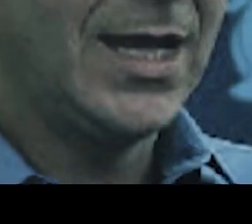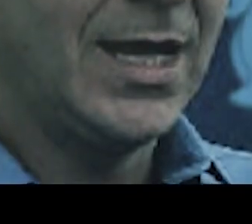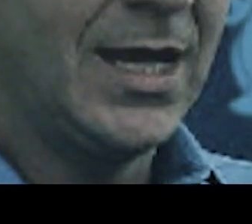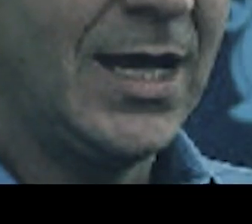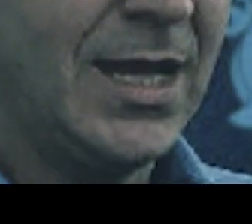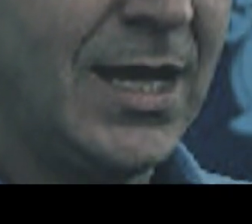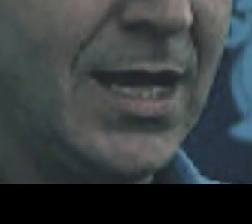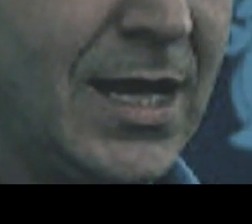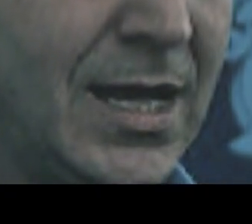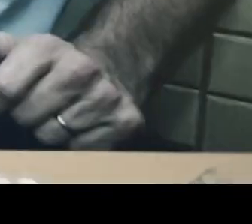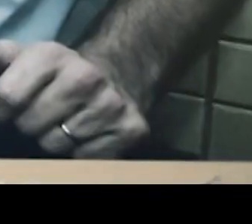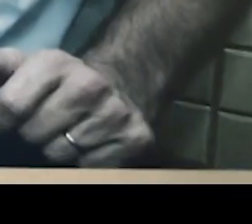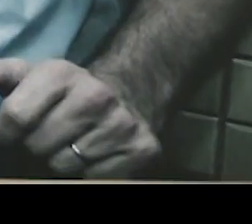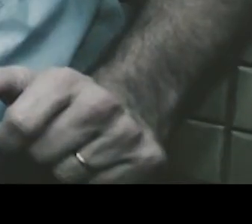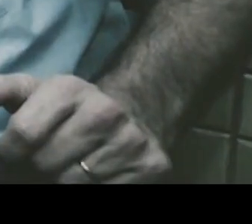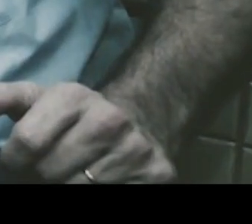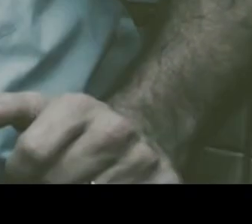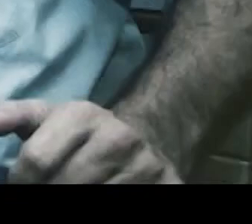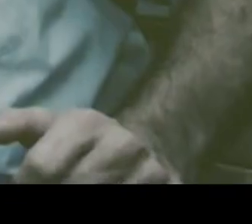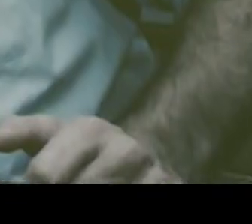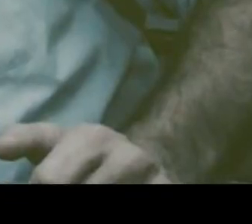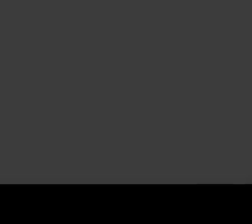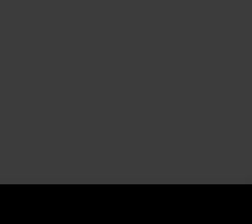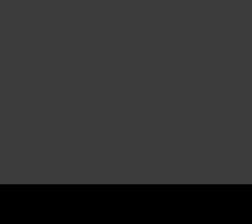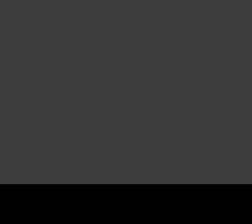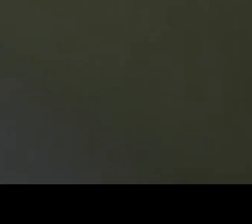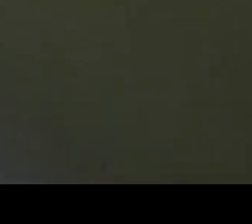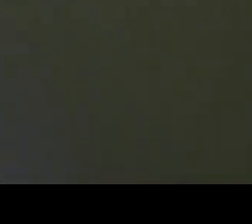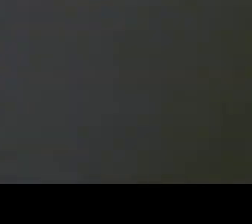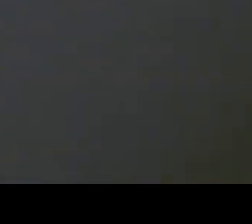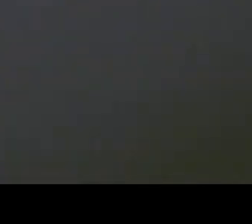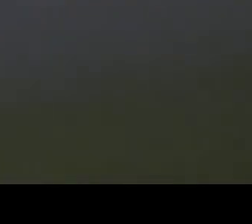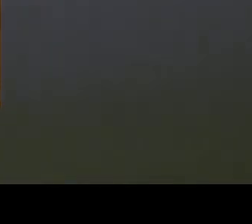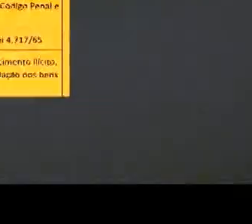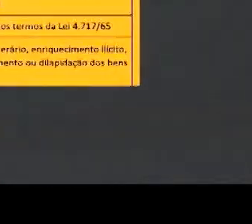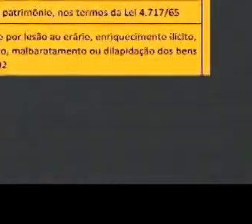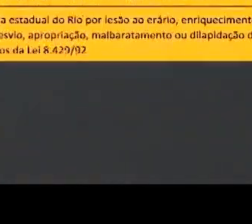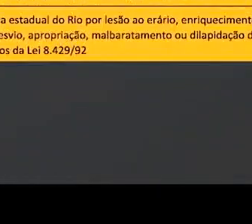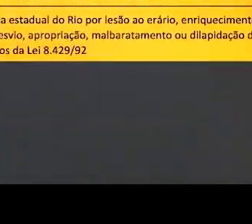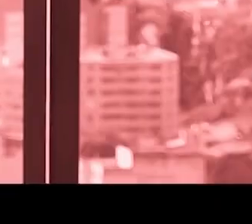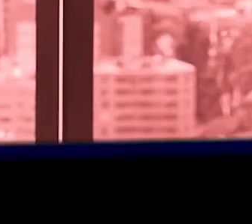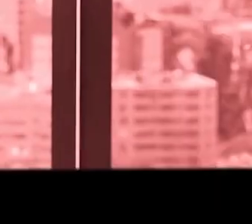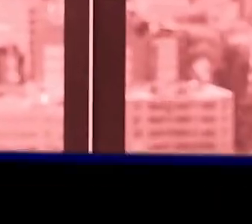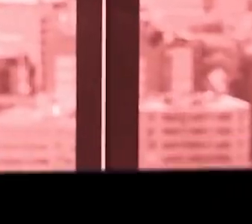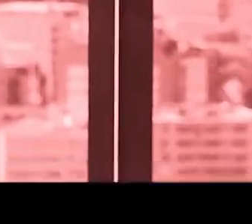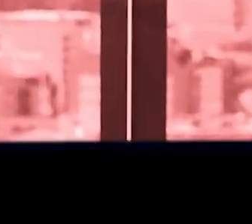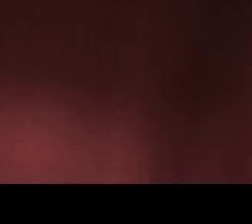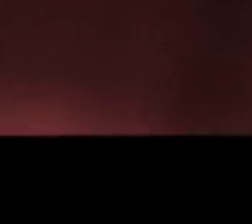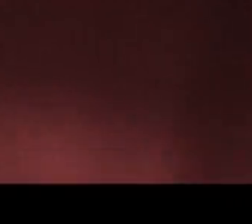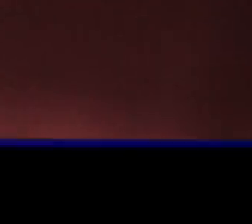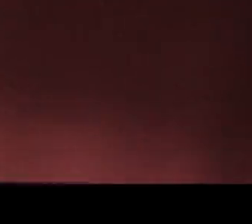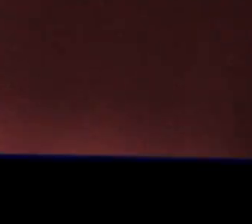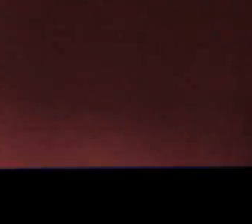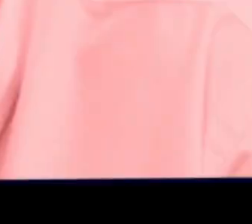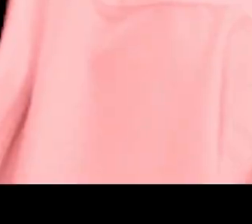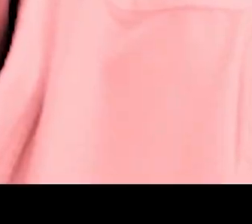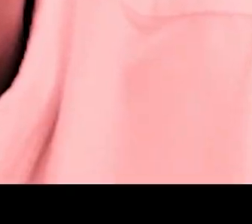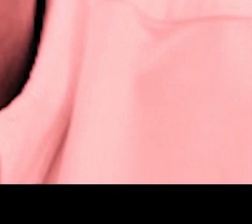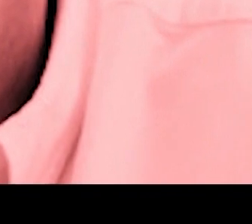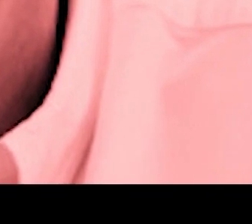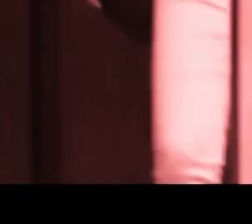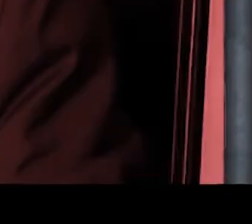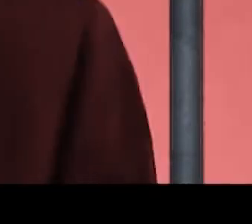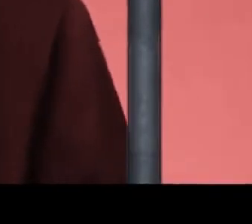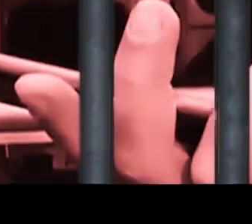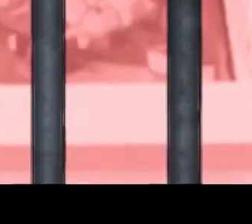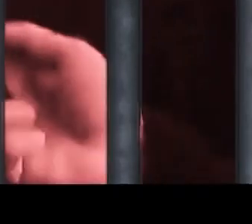Prenderam os tios do político. O político réu em diversos processos. questão de tempo para ser